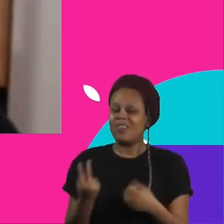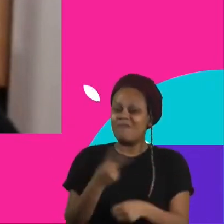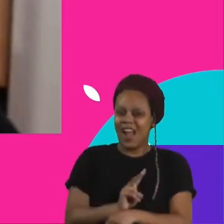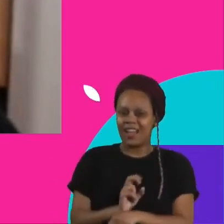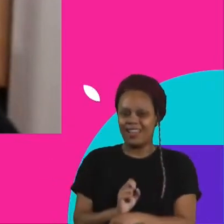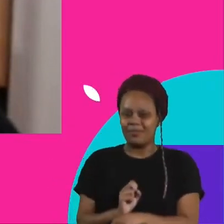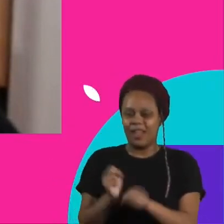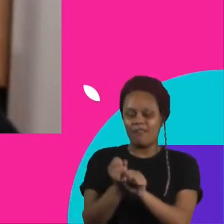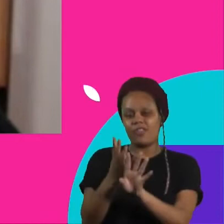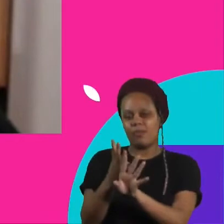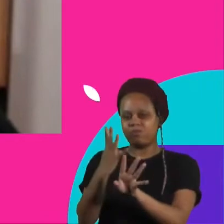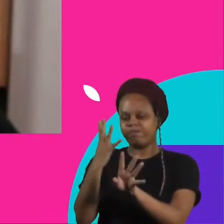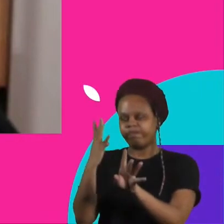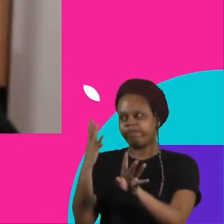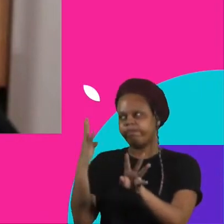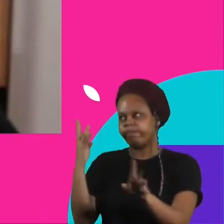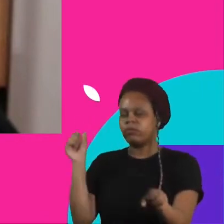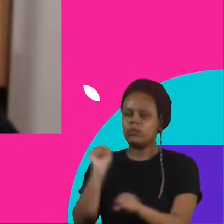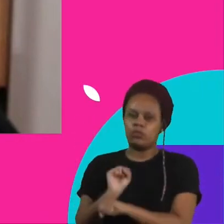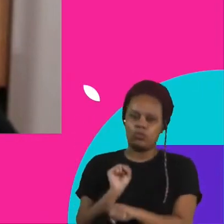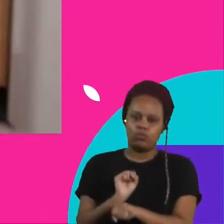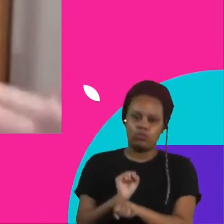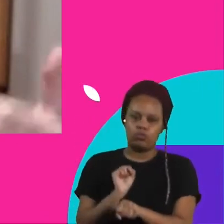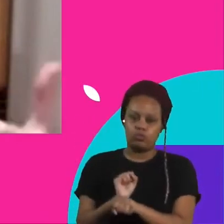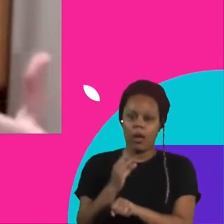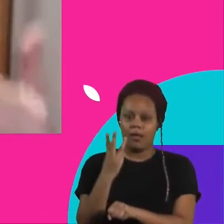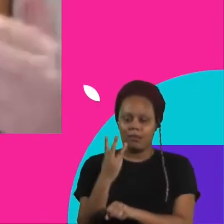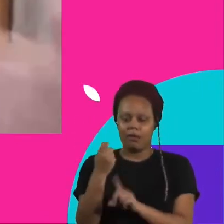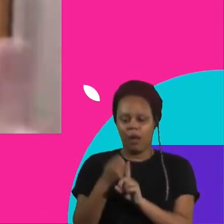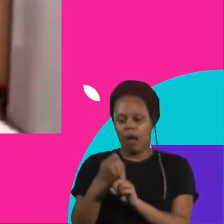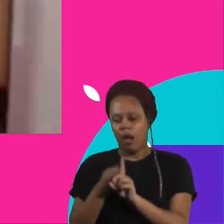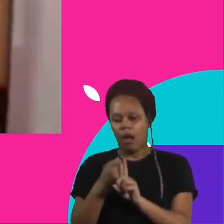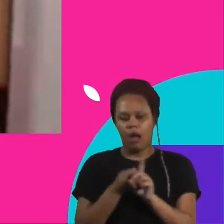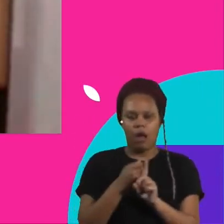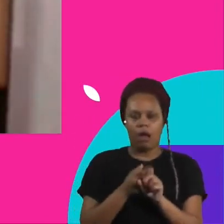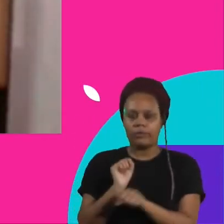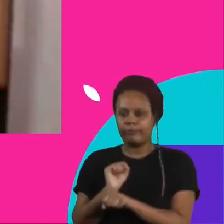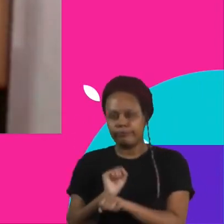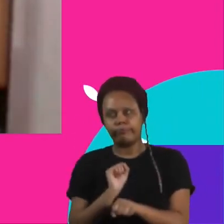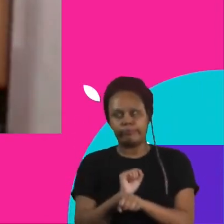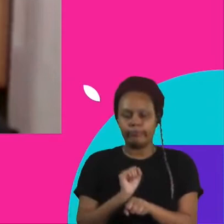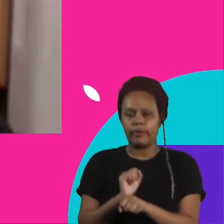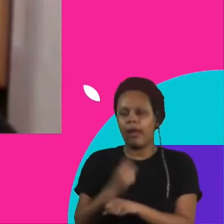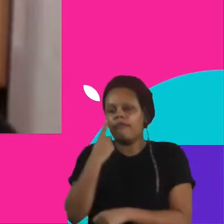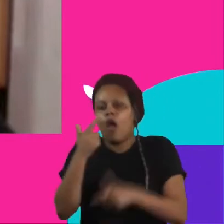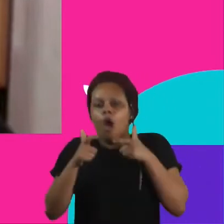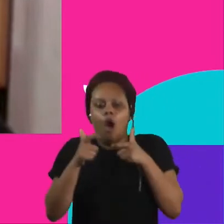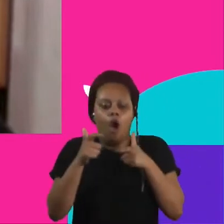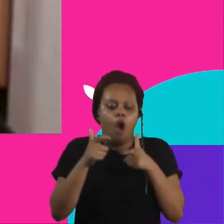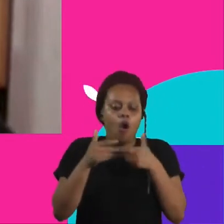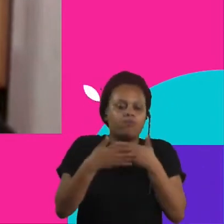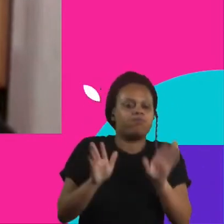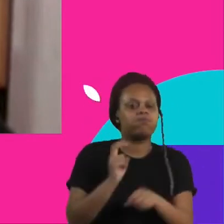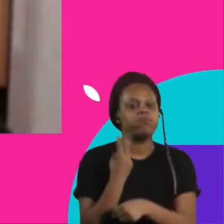relatório de dois ou de três em três meses para poder planejar onde você precisa abrir vagas, como que está o andamento